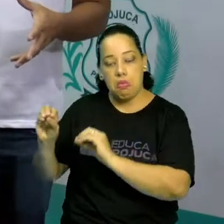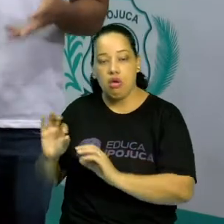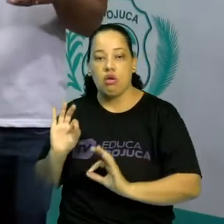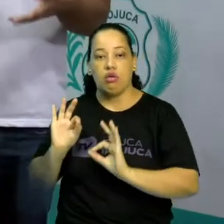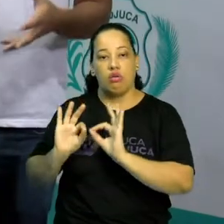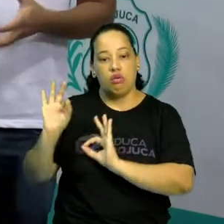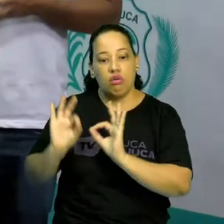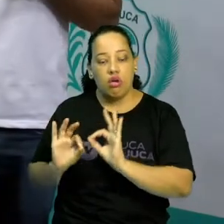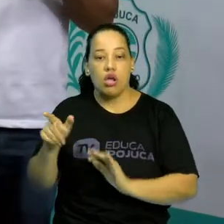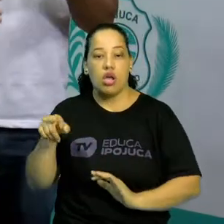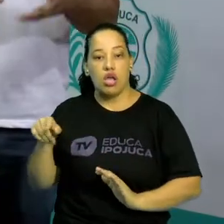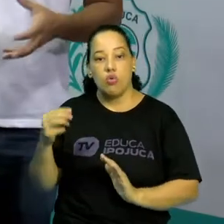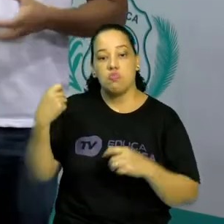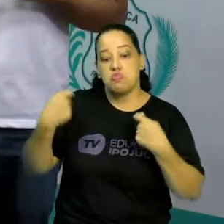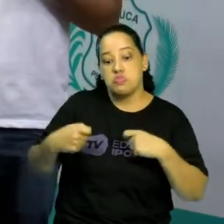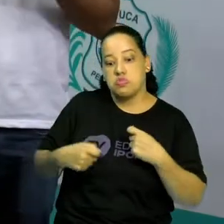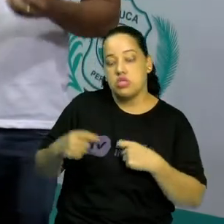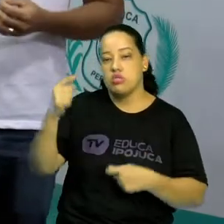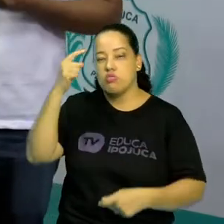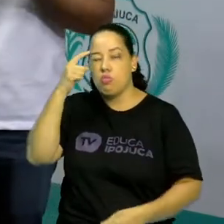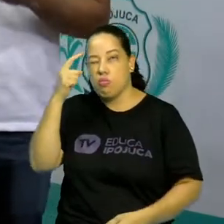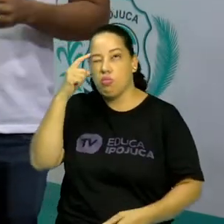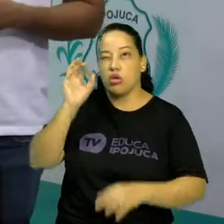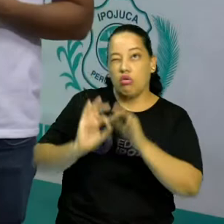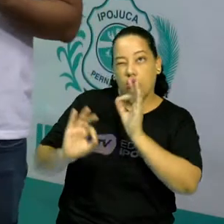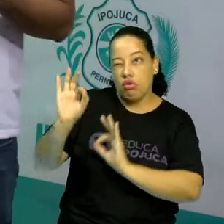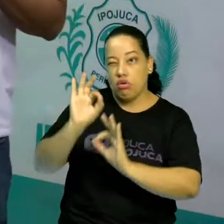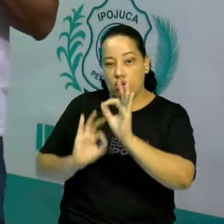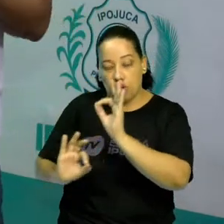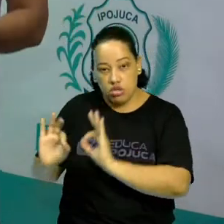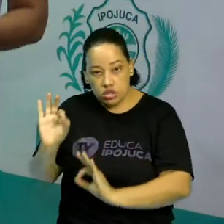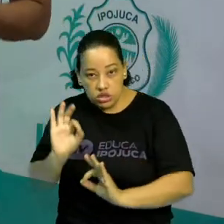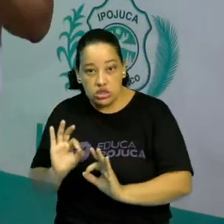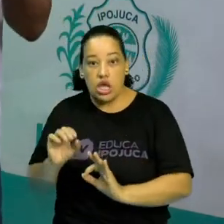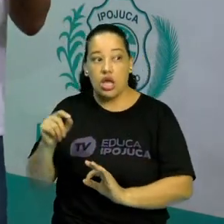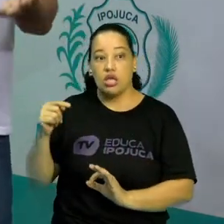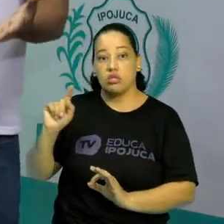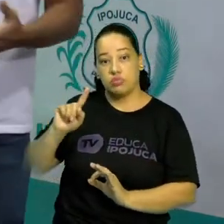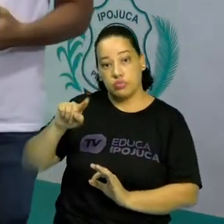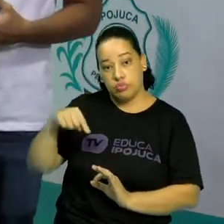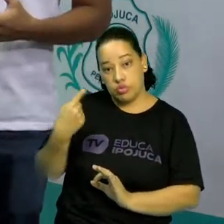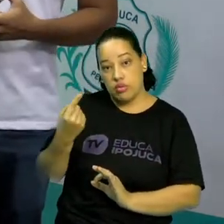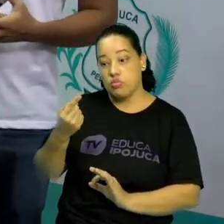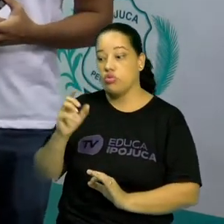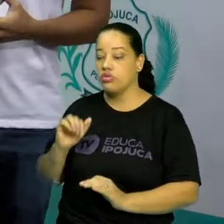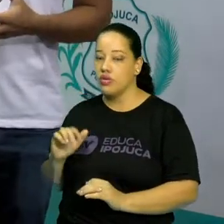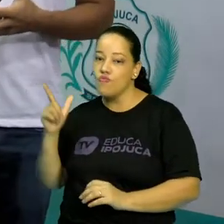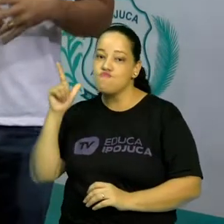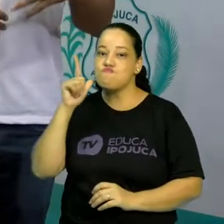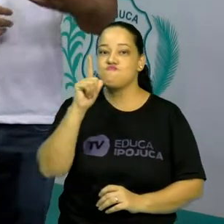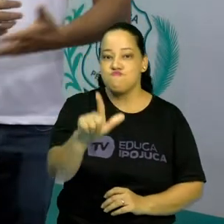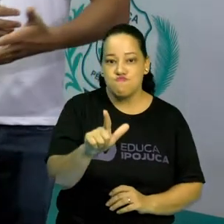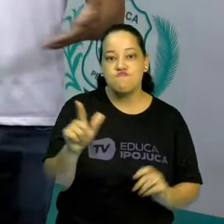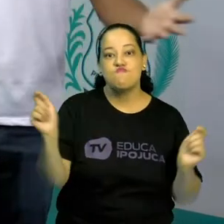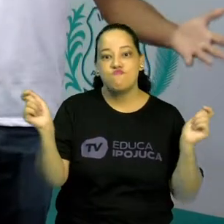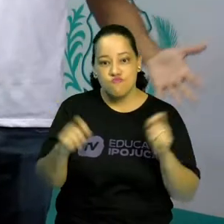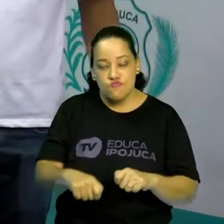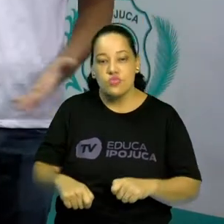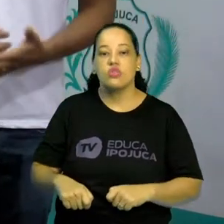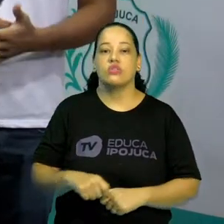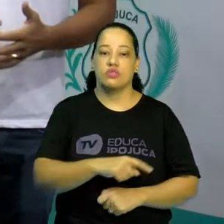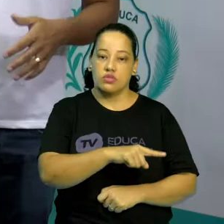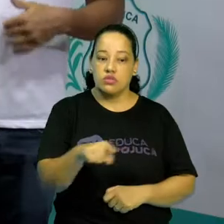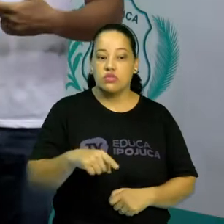estratégia, onde você precisa elaborar uma estratégia boa para assim poder vencer seus